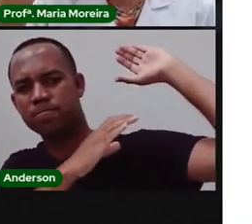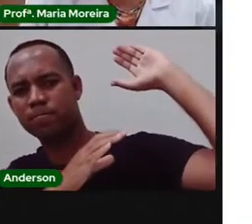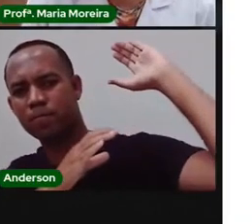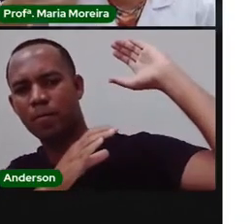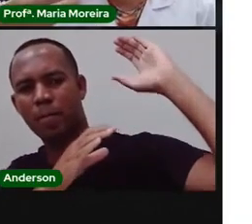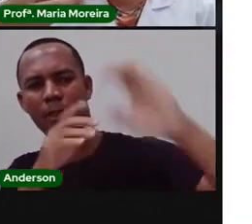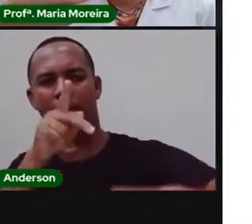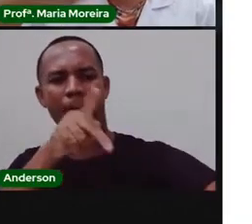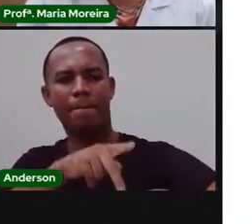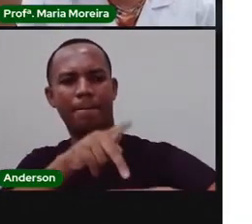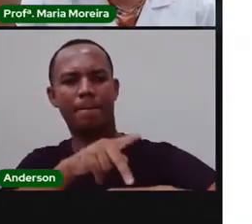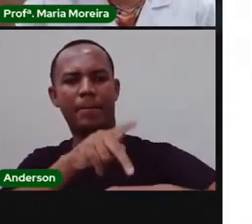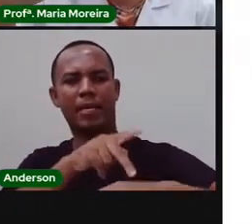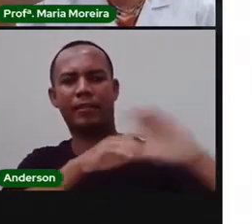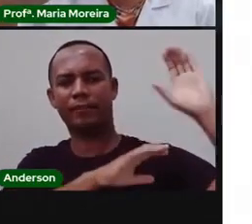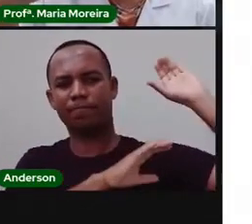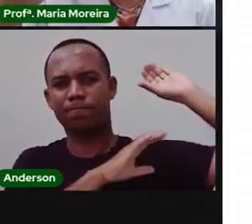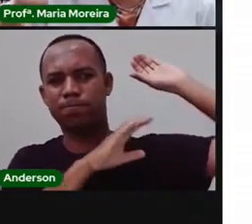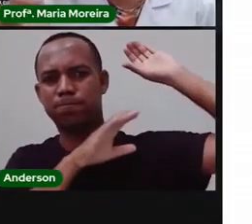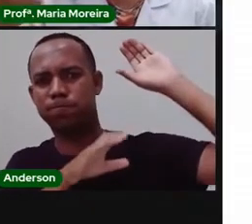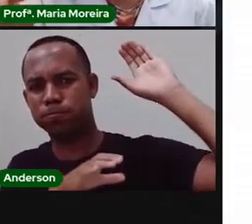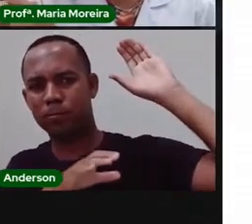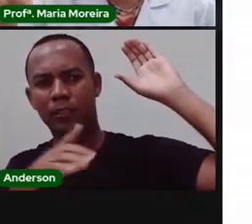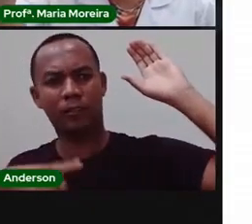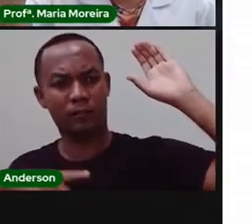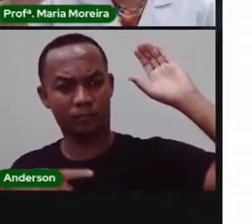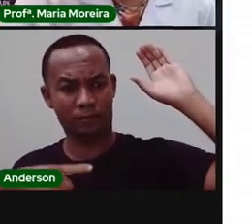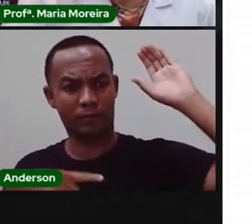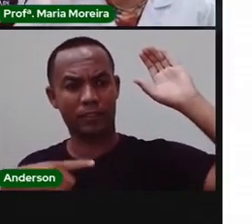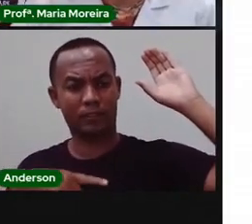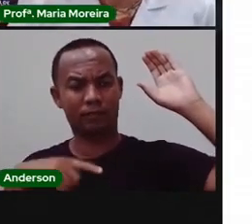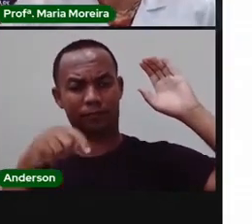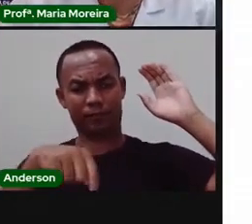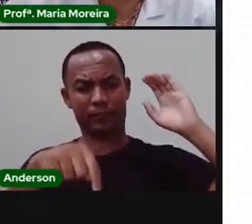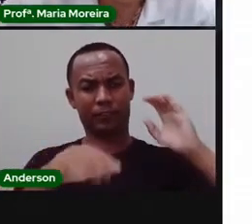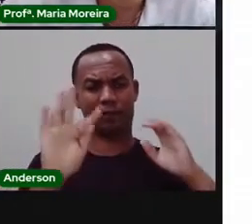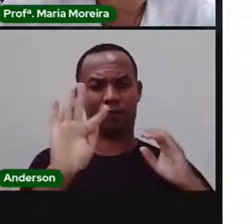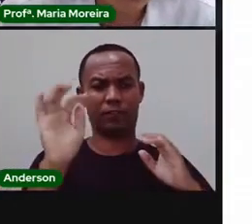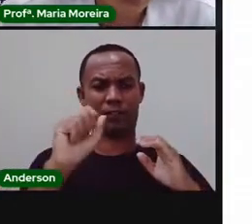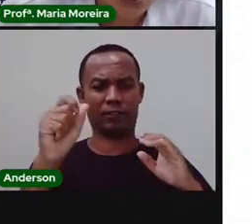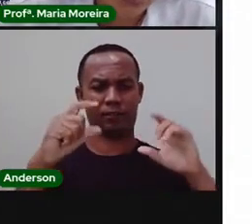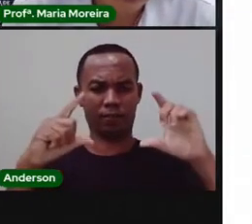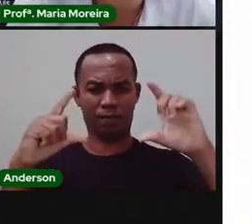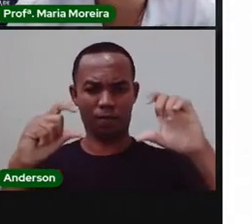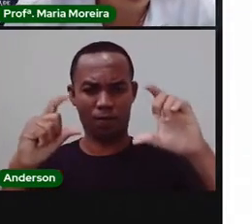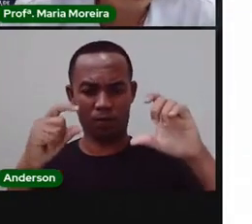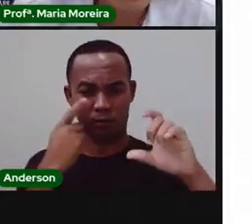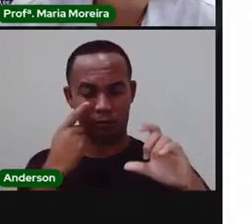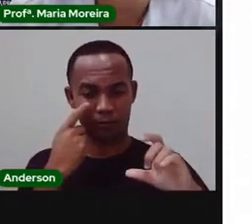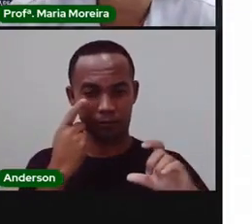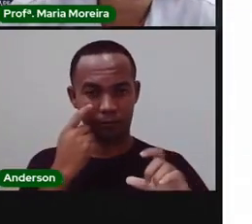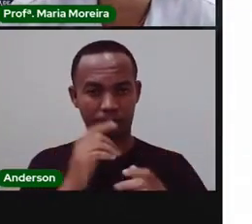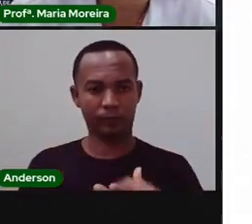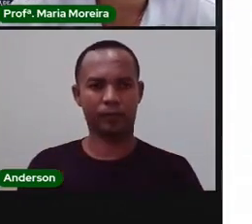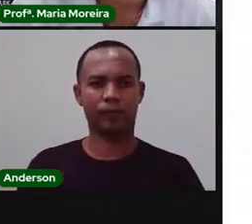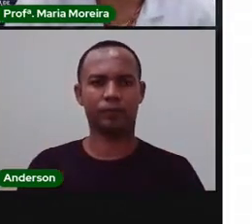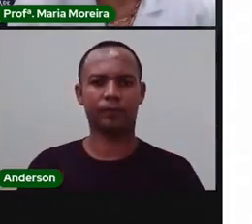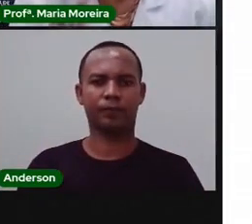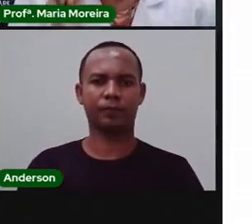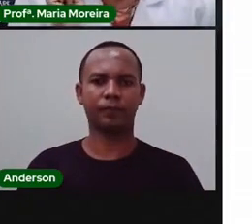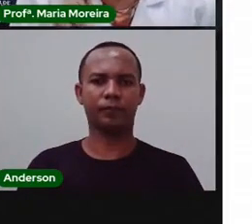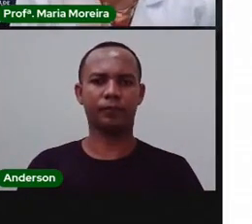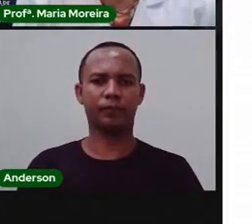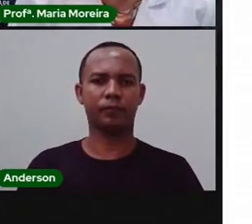que é justamente simbolizando que ali próximo existe uma pedreira. Essa foto aí, que aprovou-se nesse slide, nessa imagem,